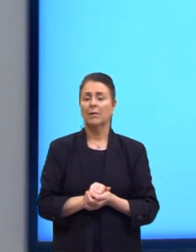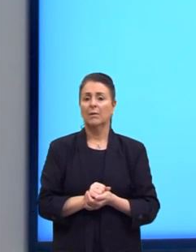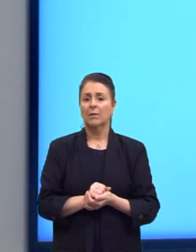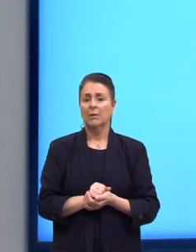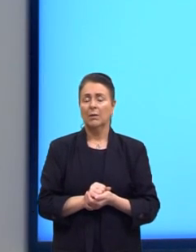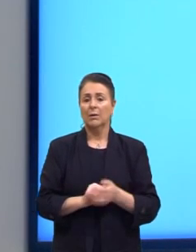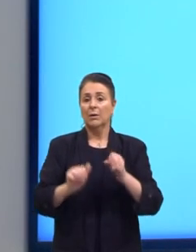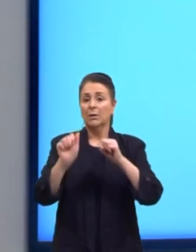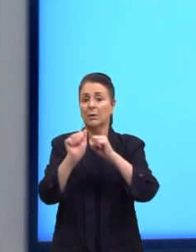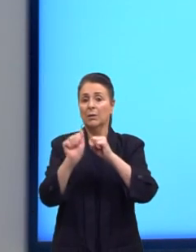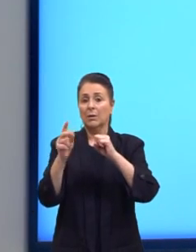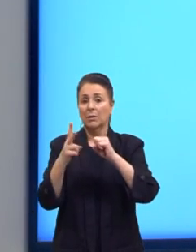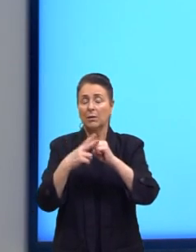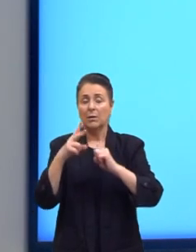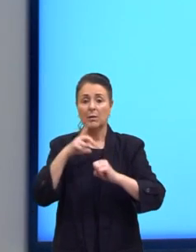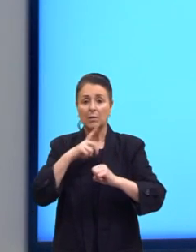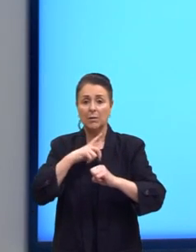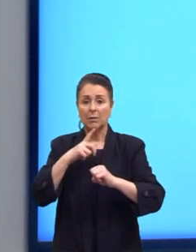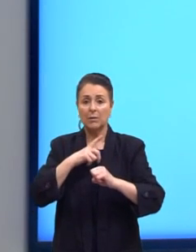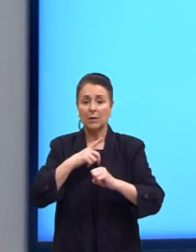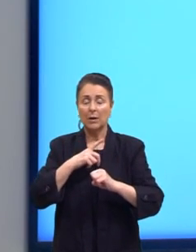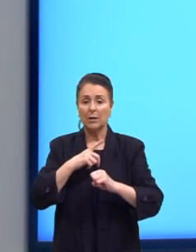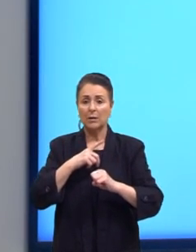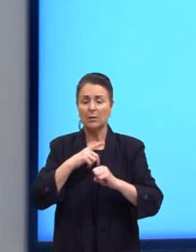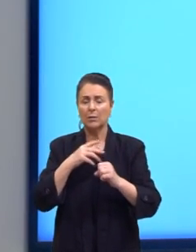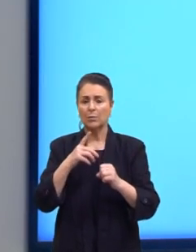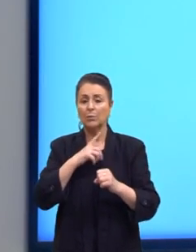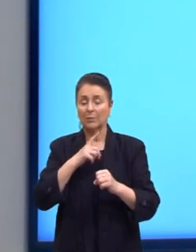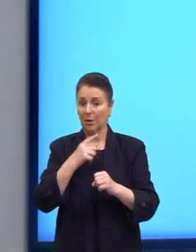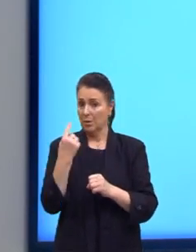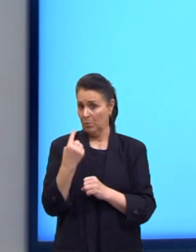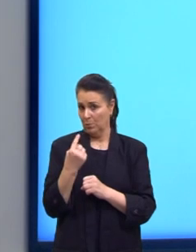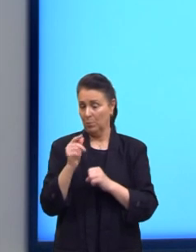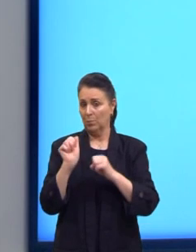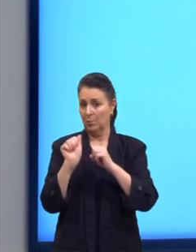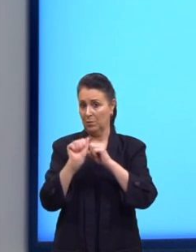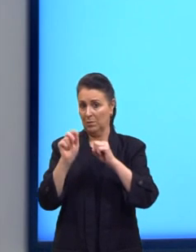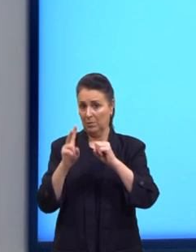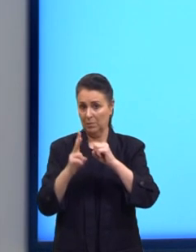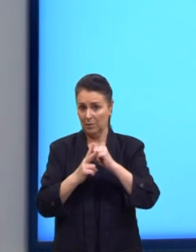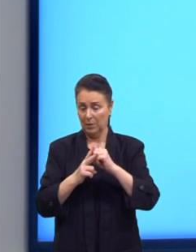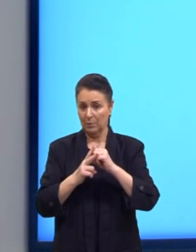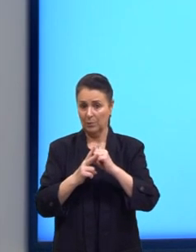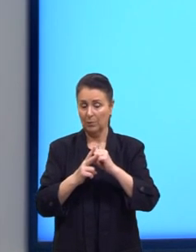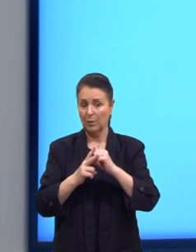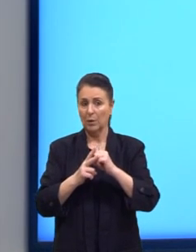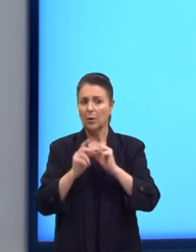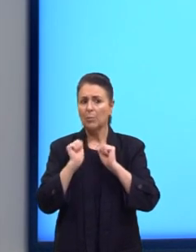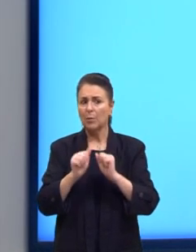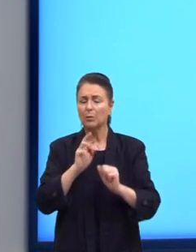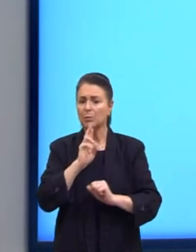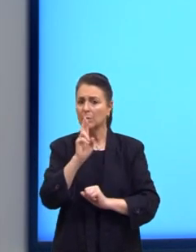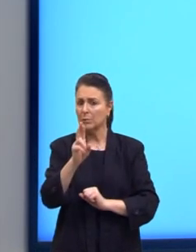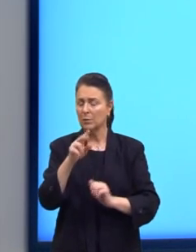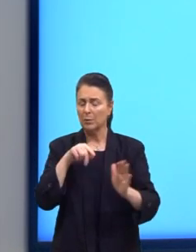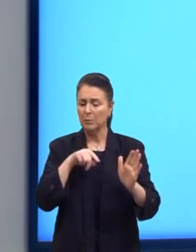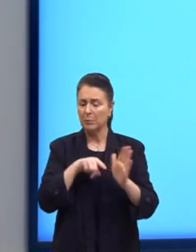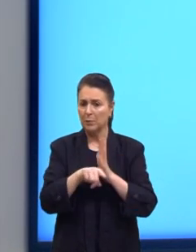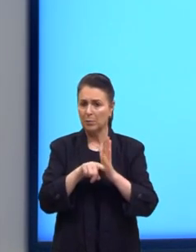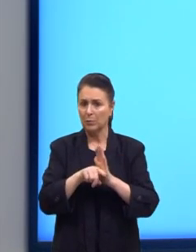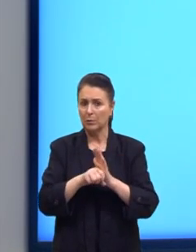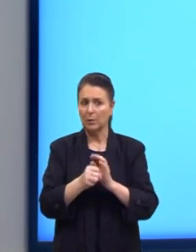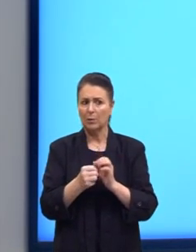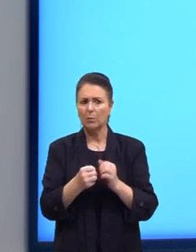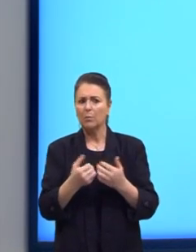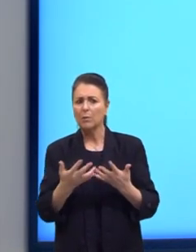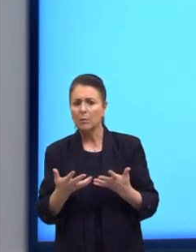No advérbio, eu tenho como responder. Quando eu tenho um advérbio, eu tenho como responder perguntas do tipo quando,